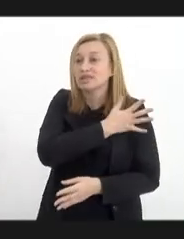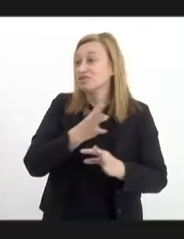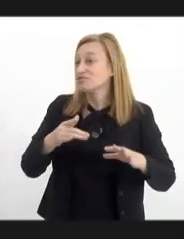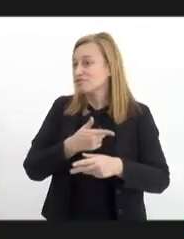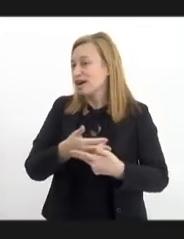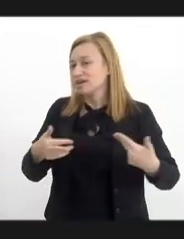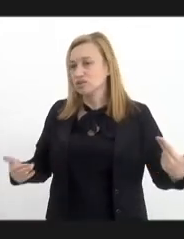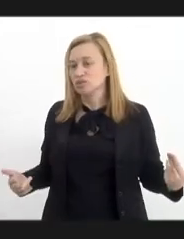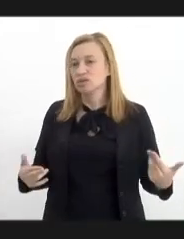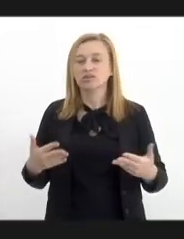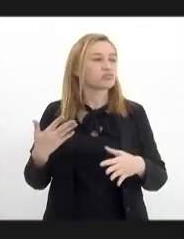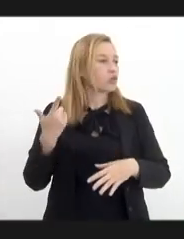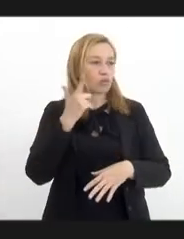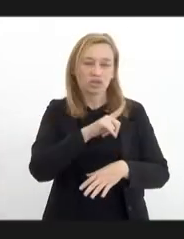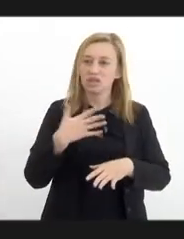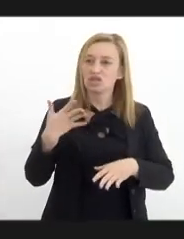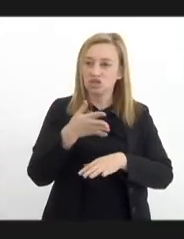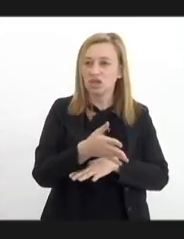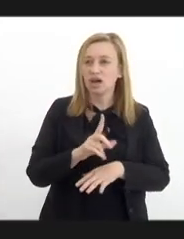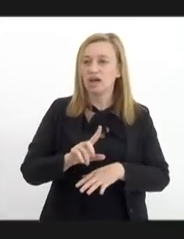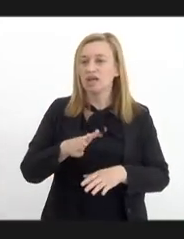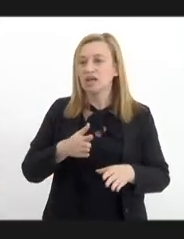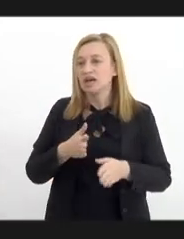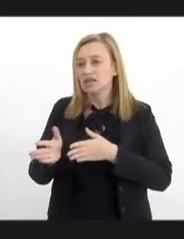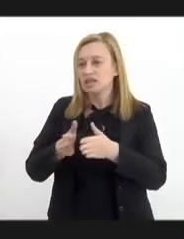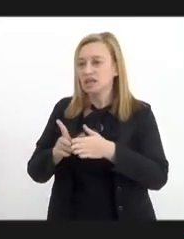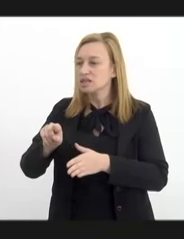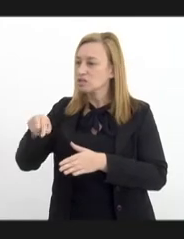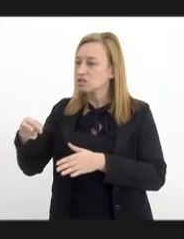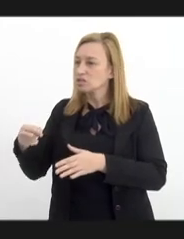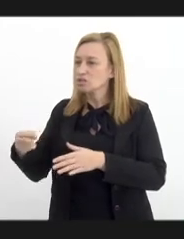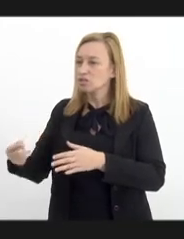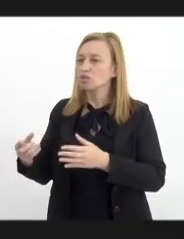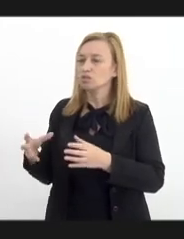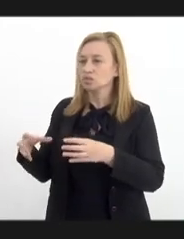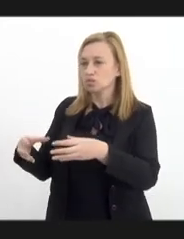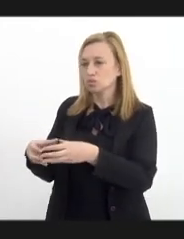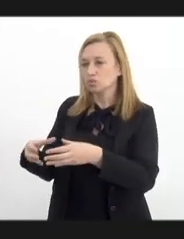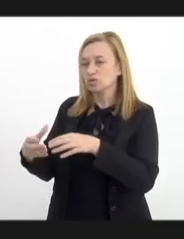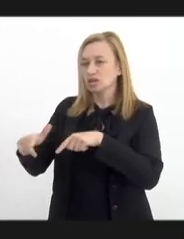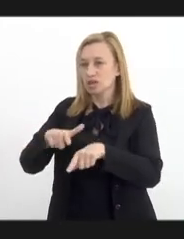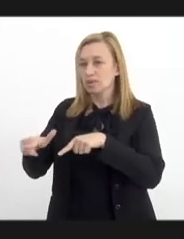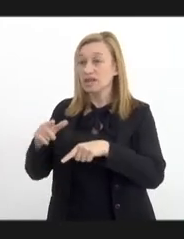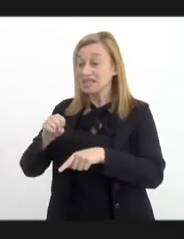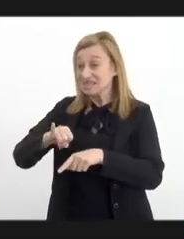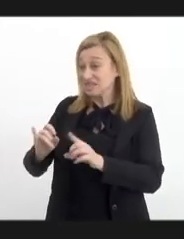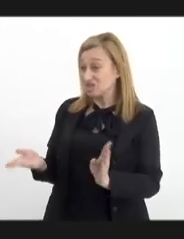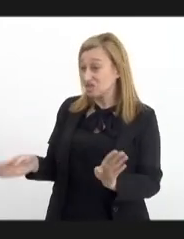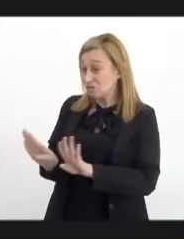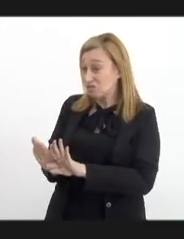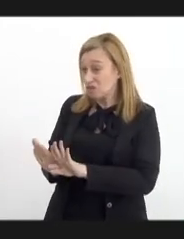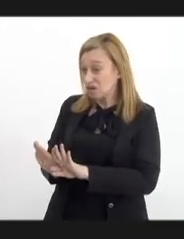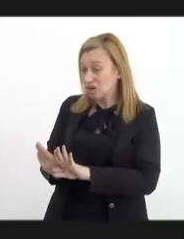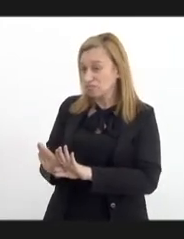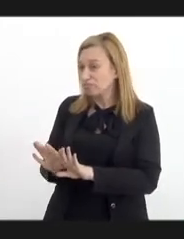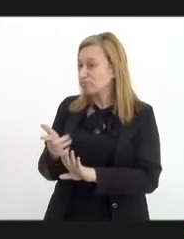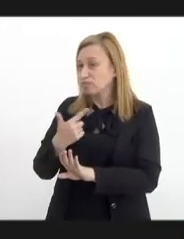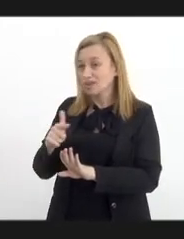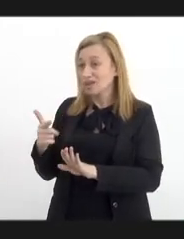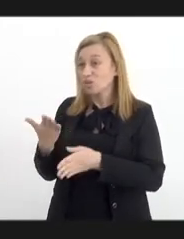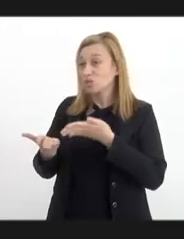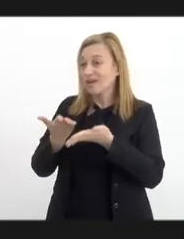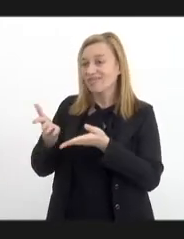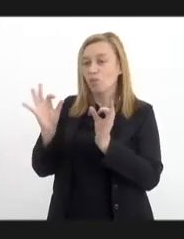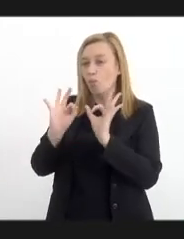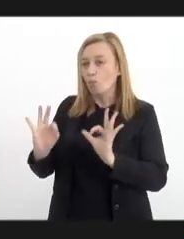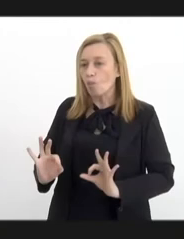conseguem chegar e acessam muito esses outros serviços a partir da gente, então se a gente fecha as portas, eles ficam sem nenhum tipo de cuidado, então